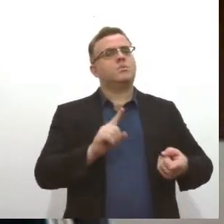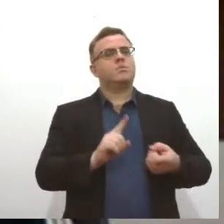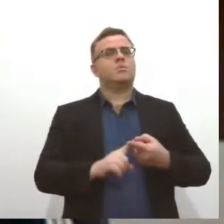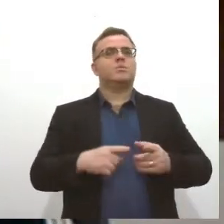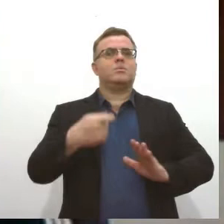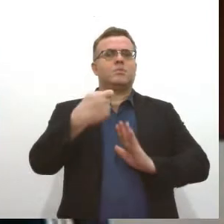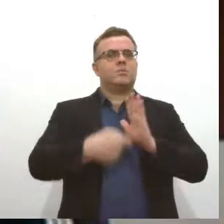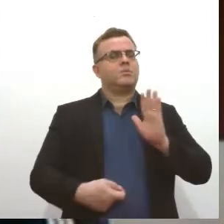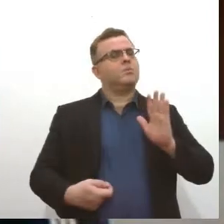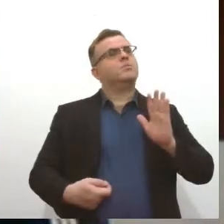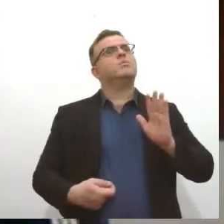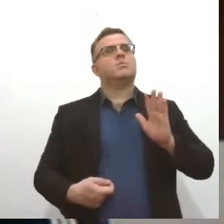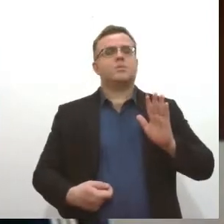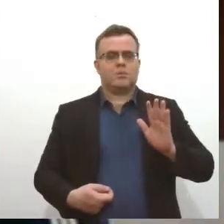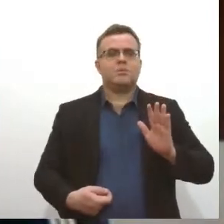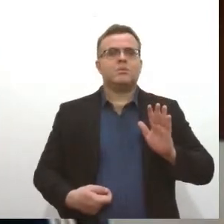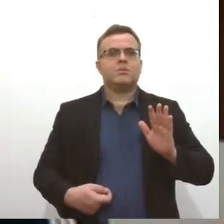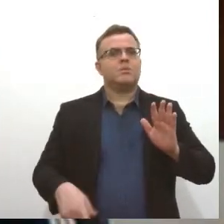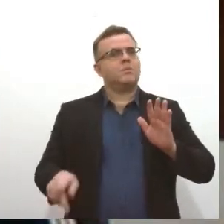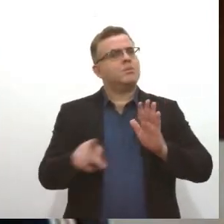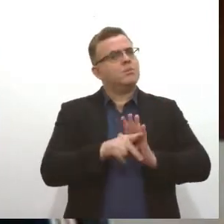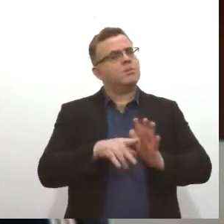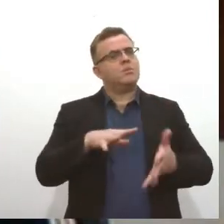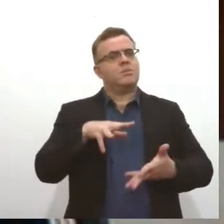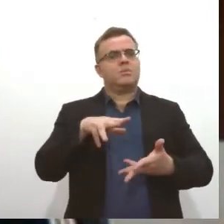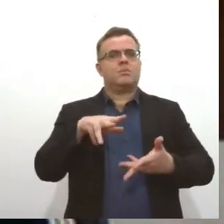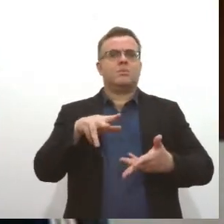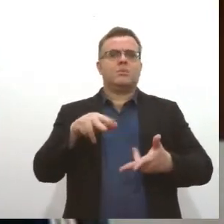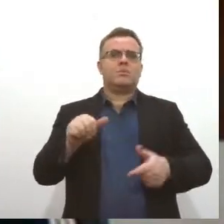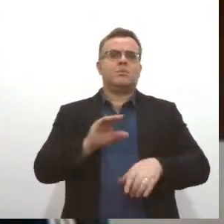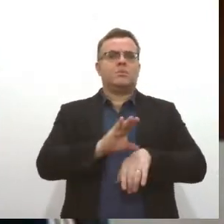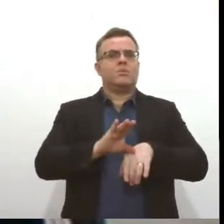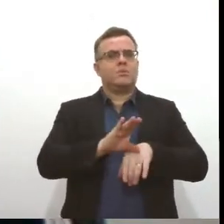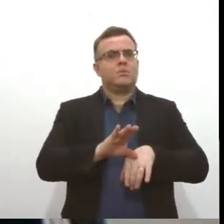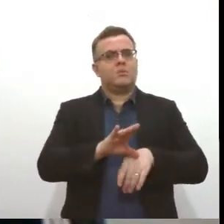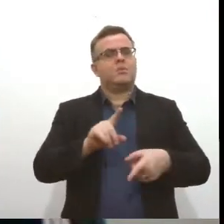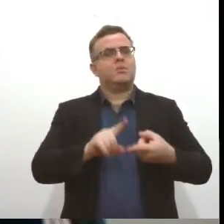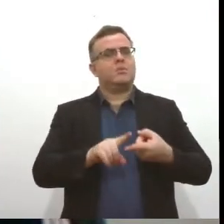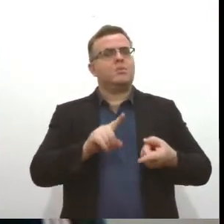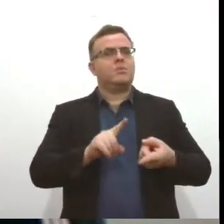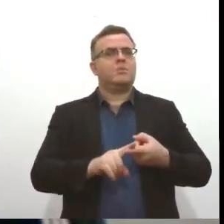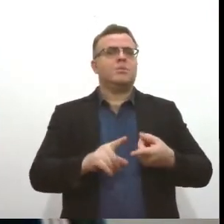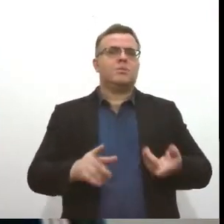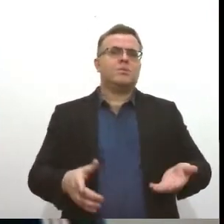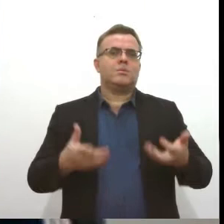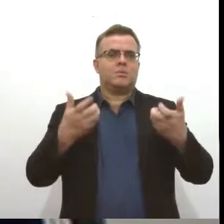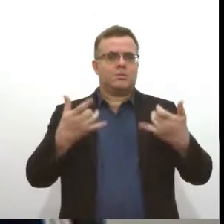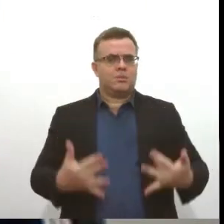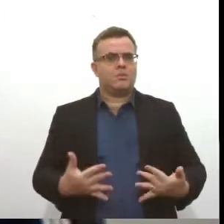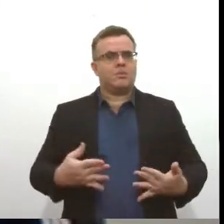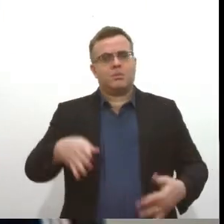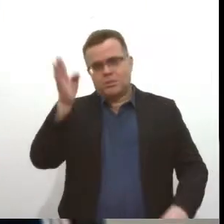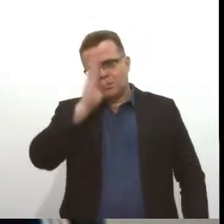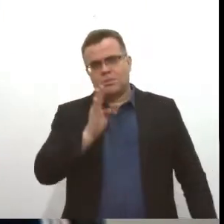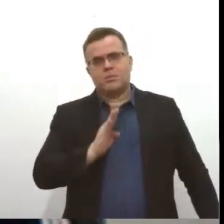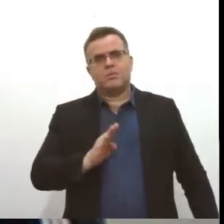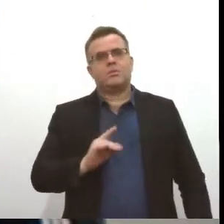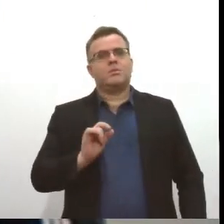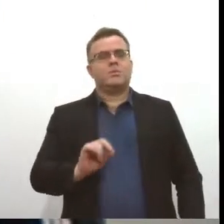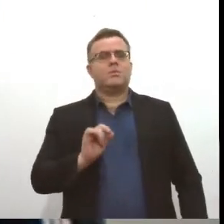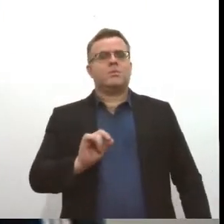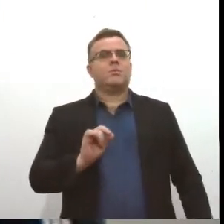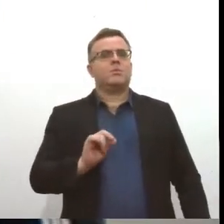internacionais, na nossa Constituição também, né? E os tratados que o Brasil é ratificante. um direito, assim,